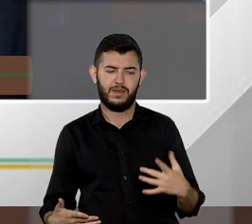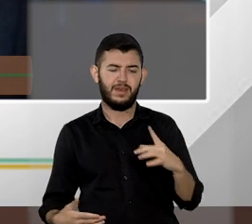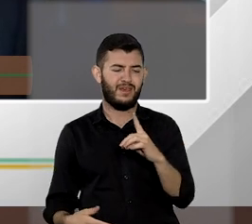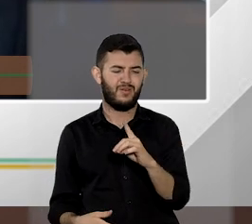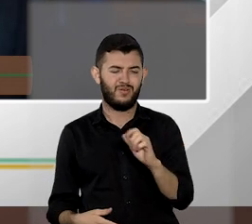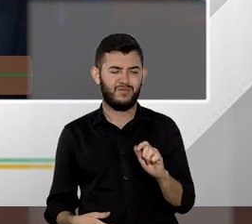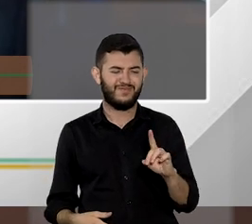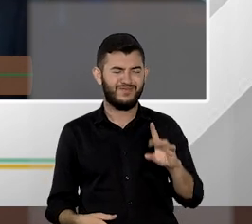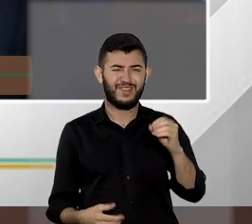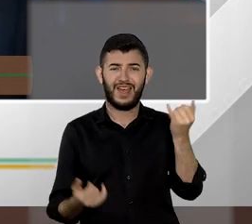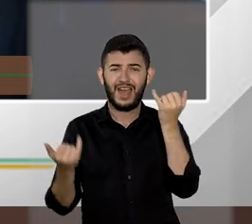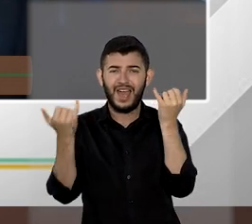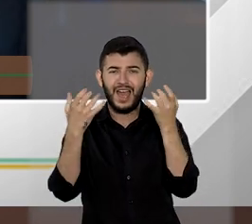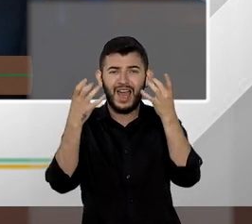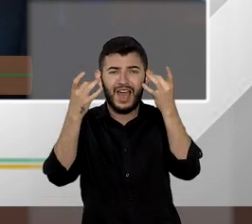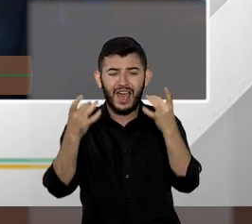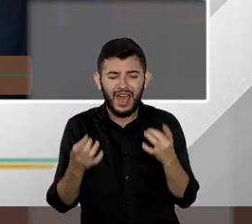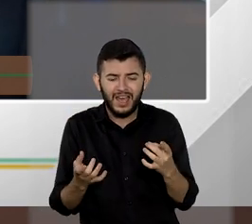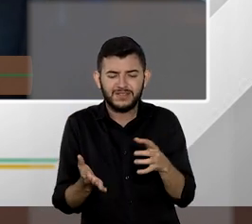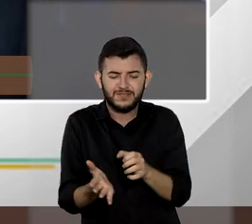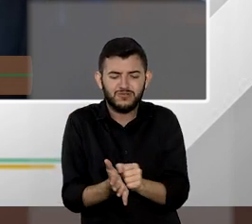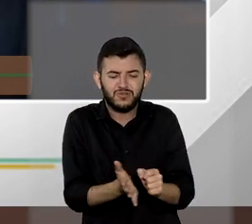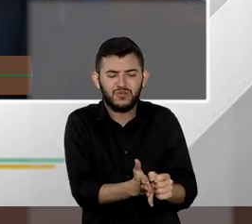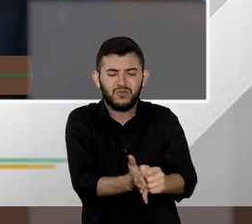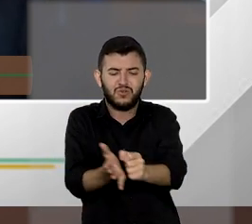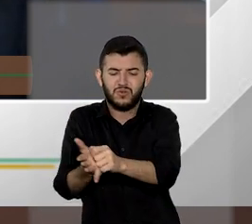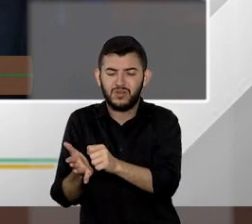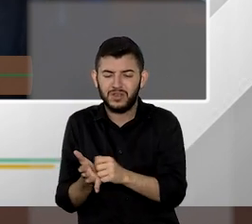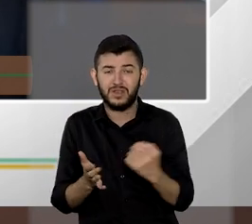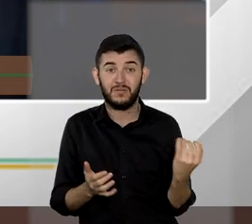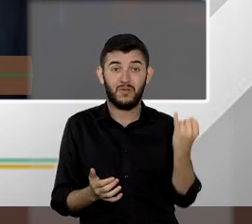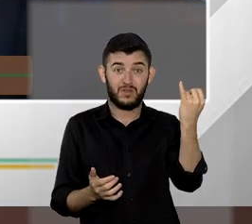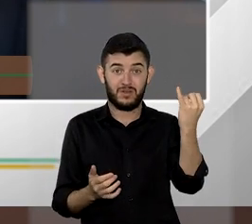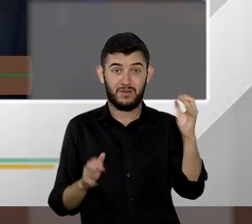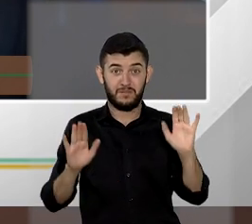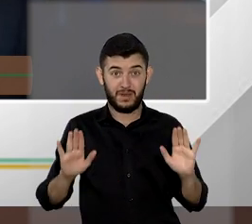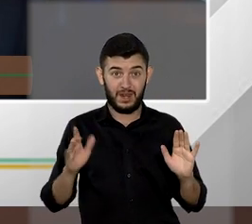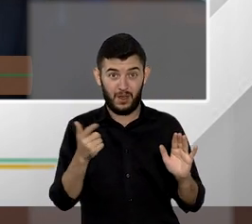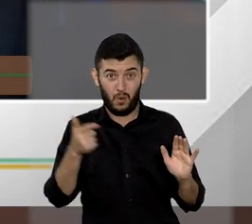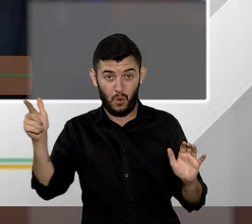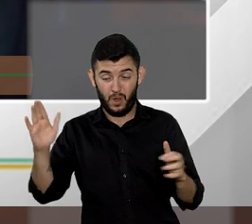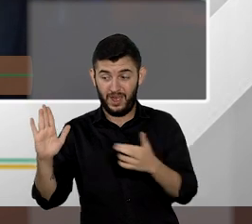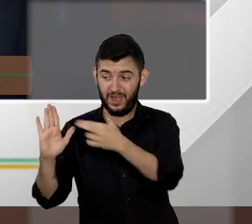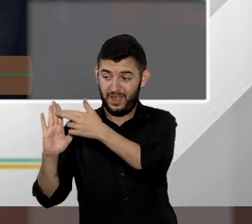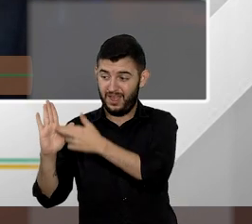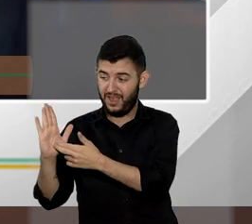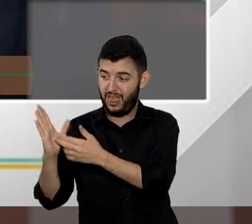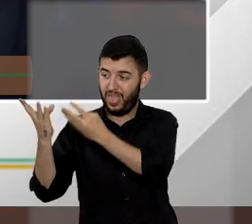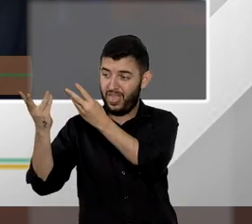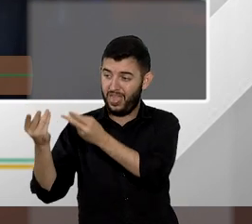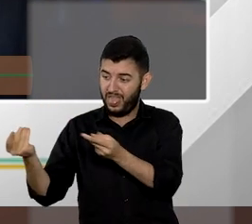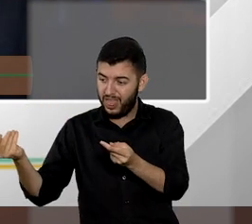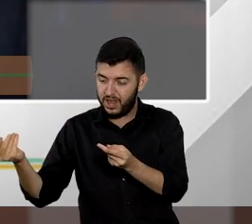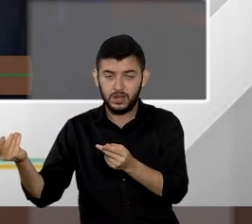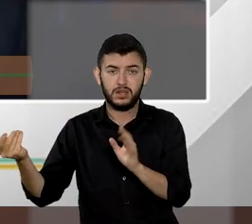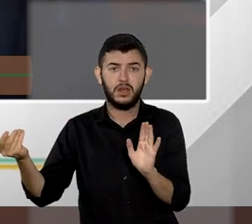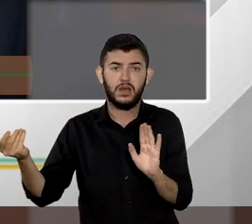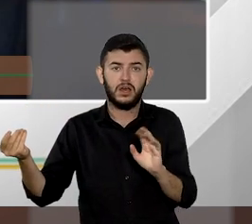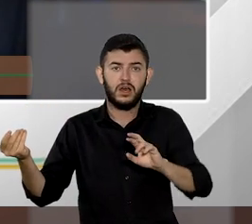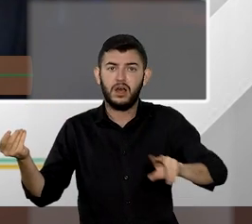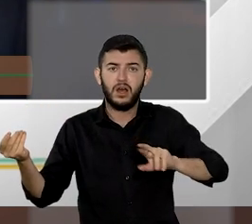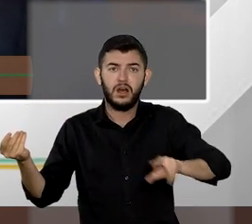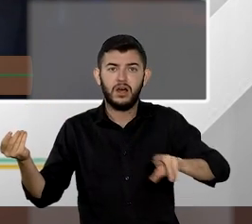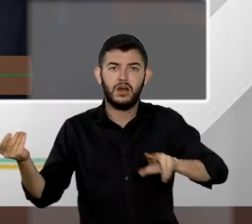falou os outros requisitos não morreram os outros requisitos continuam lá eles continuam exigindo do